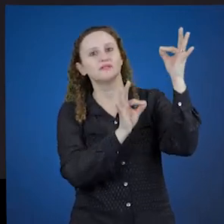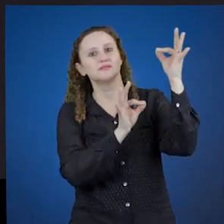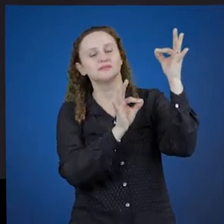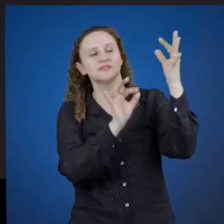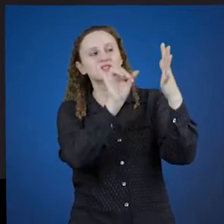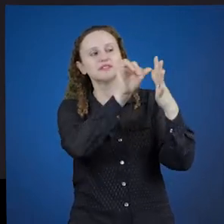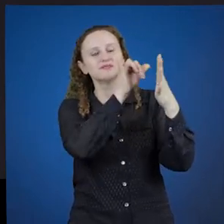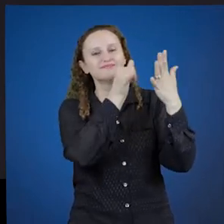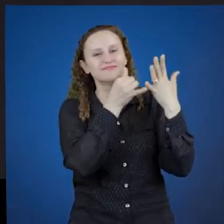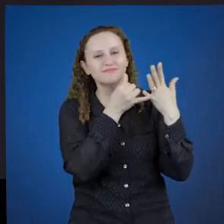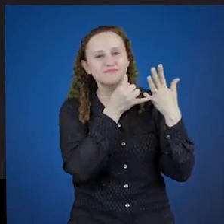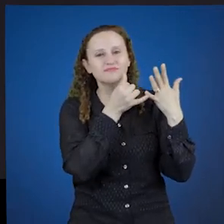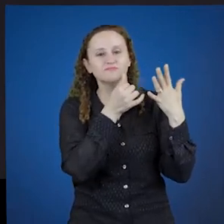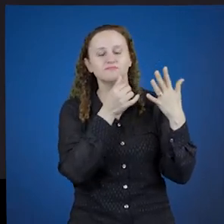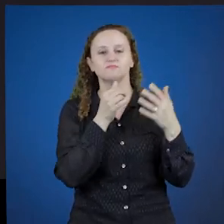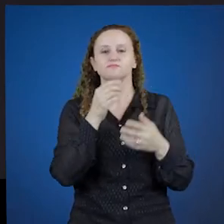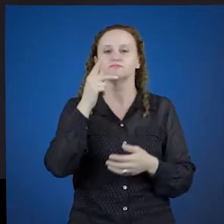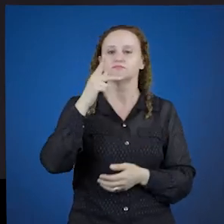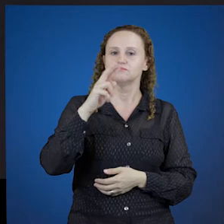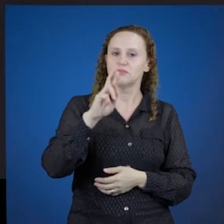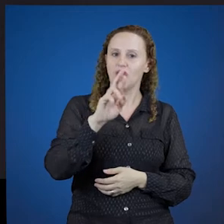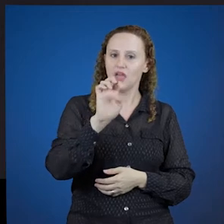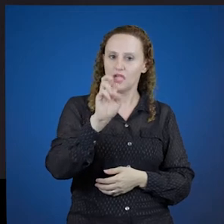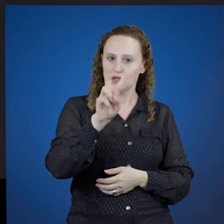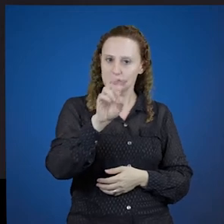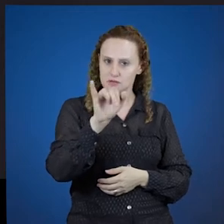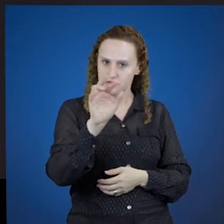vogais que são breves.